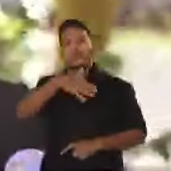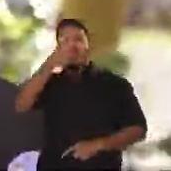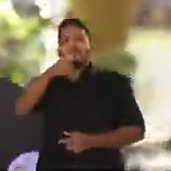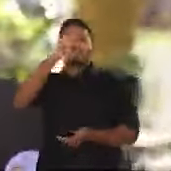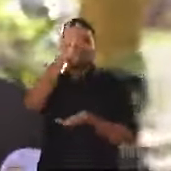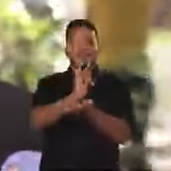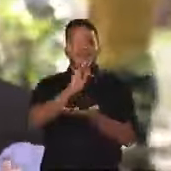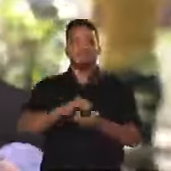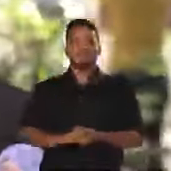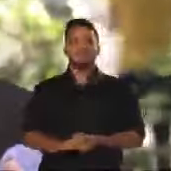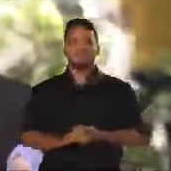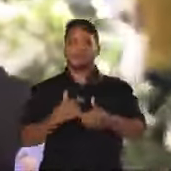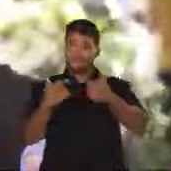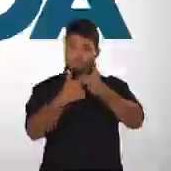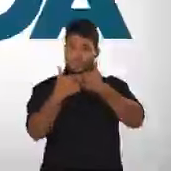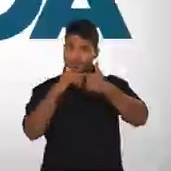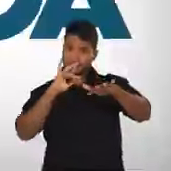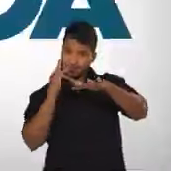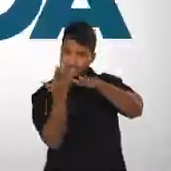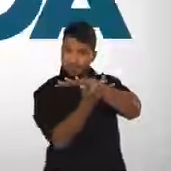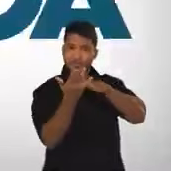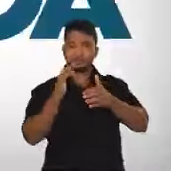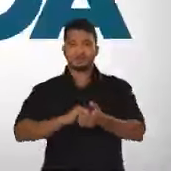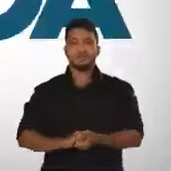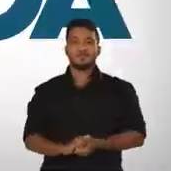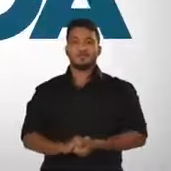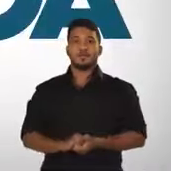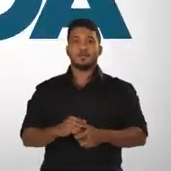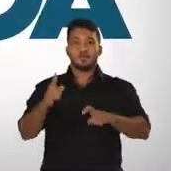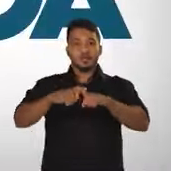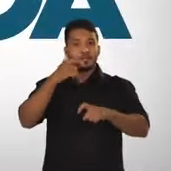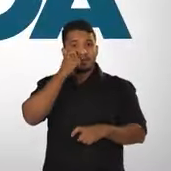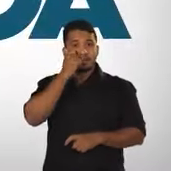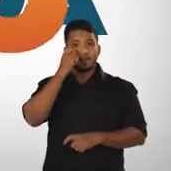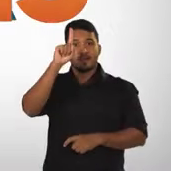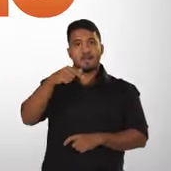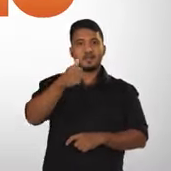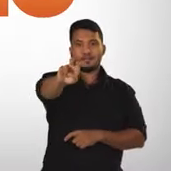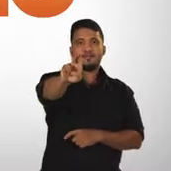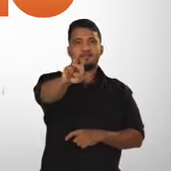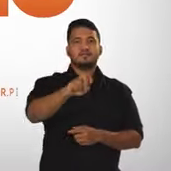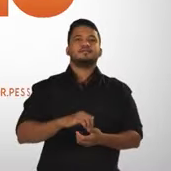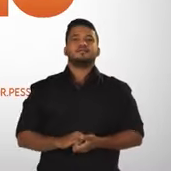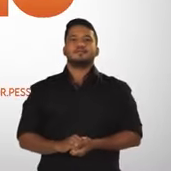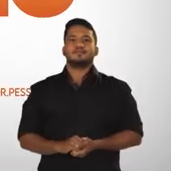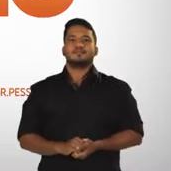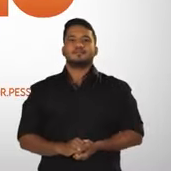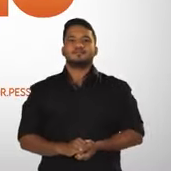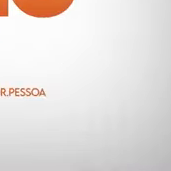Doutor Pessoa, é o melhor para a Teresina. Siga o Doutor Pessoa nas redes sociais. Doutor Pessoa é 15. Pessoa 15. Pessoa 15.